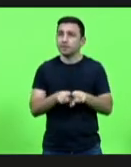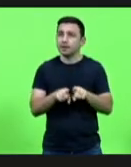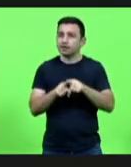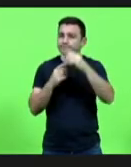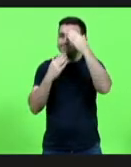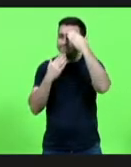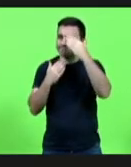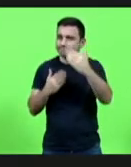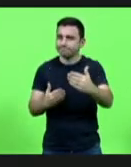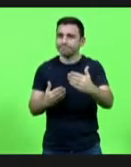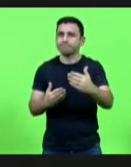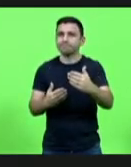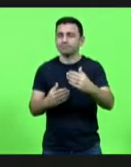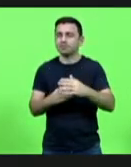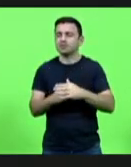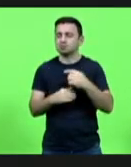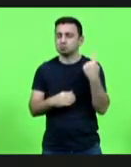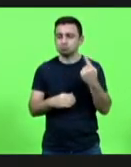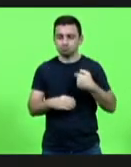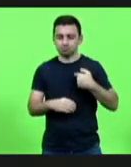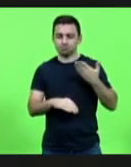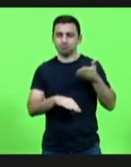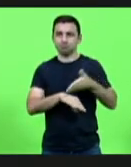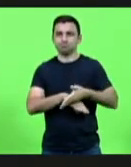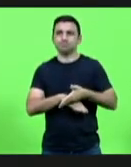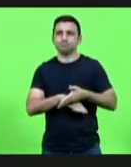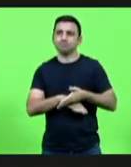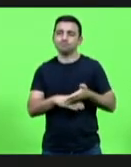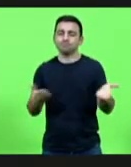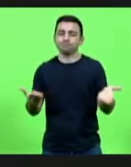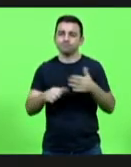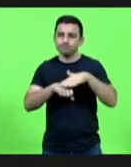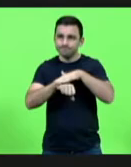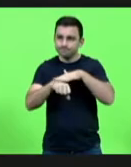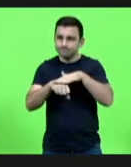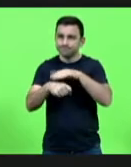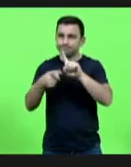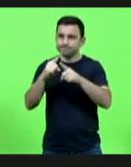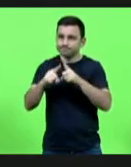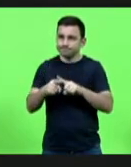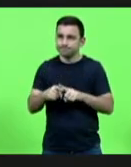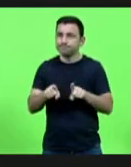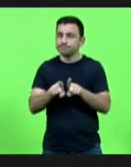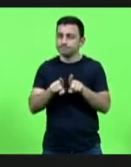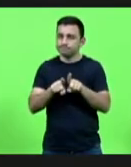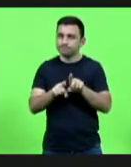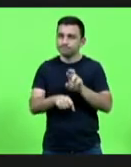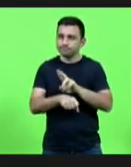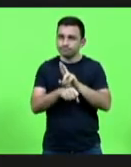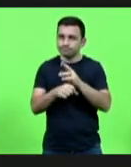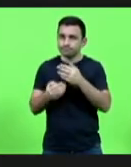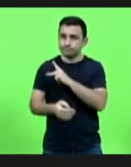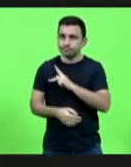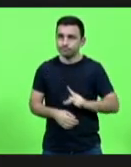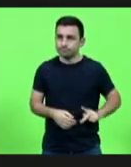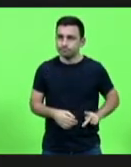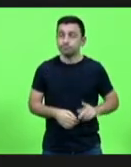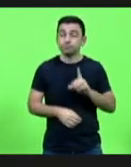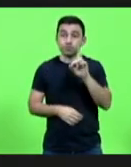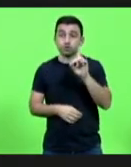em nome da FCC, de participar desse diálogo. Em nome do presidente também. E em nome do diretor,